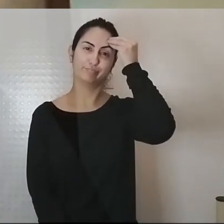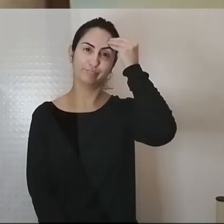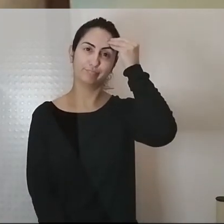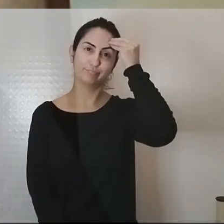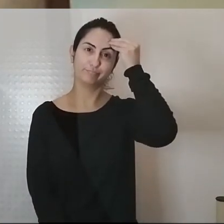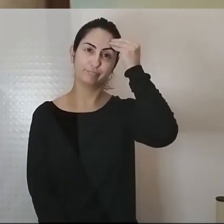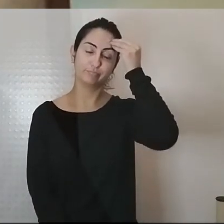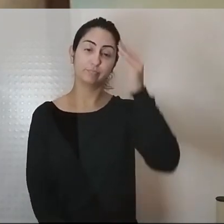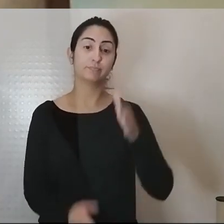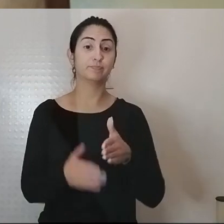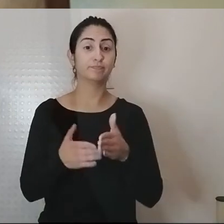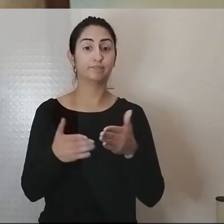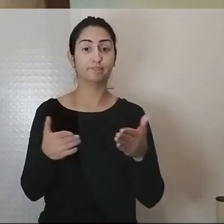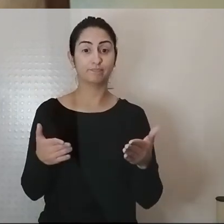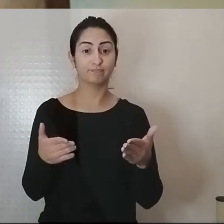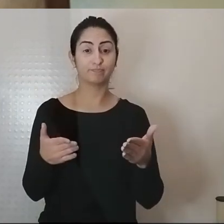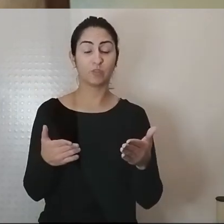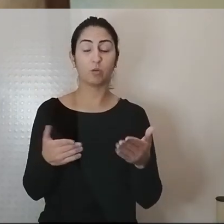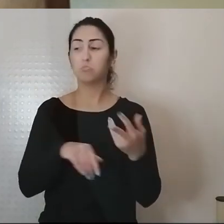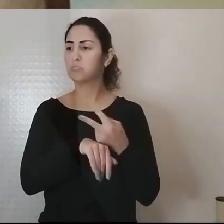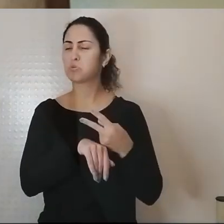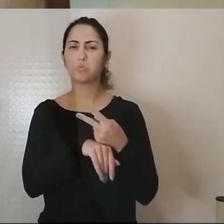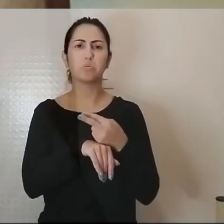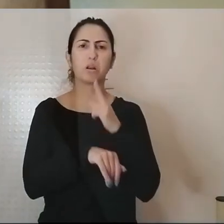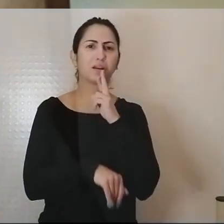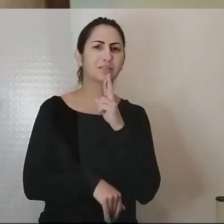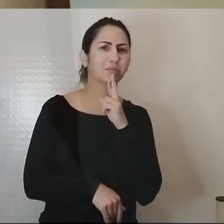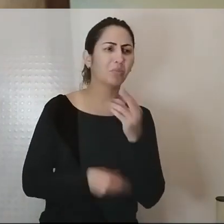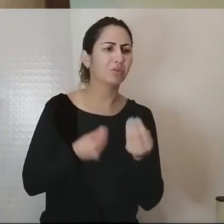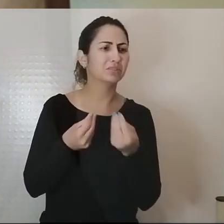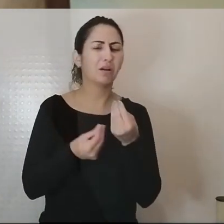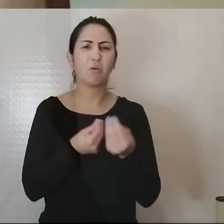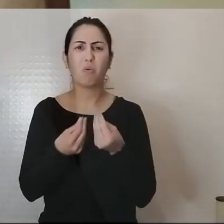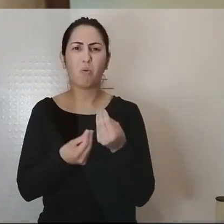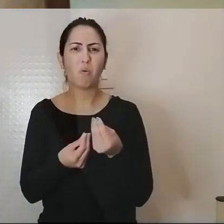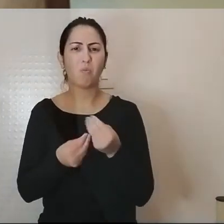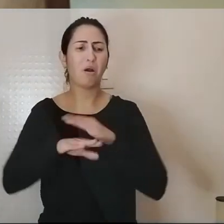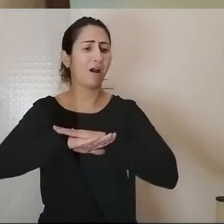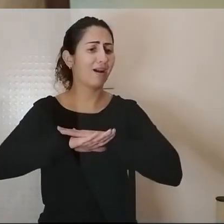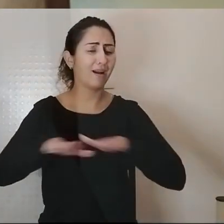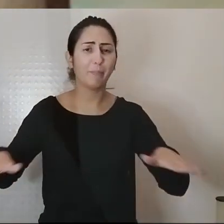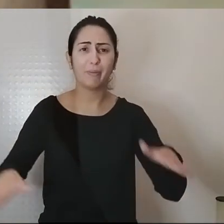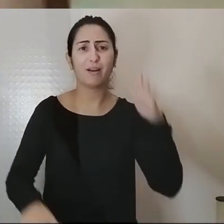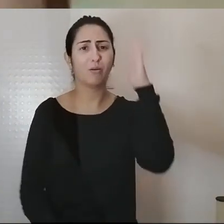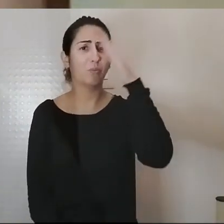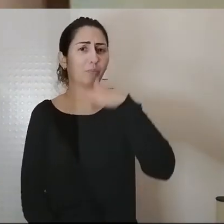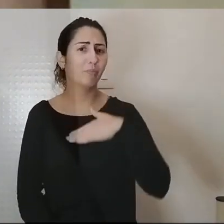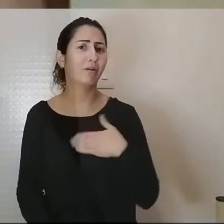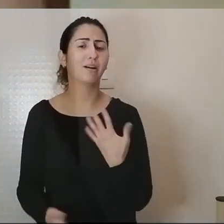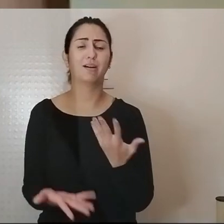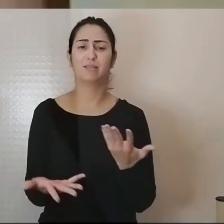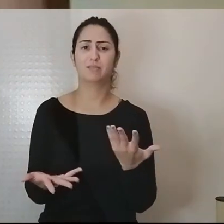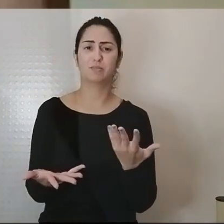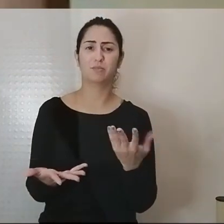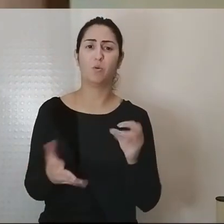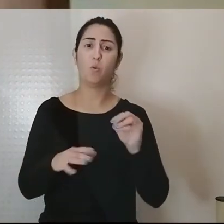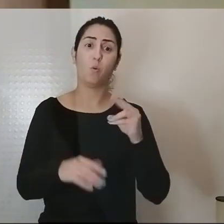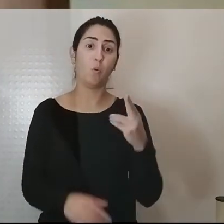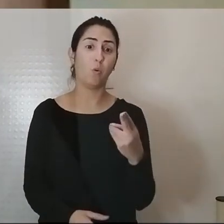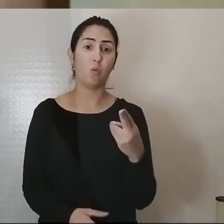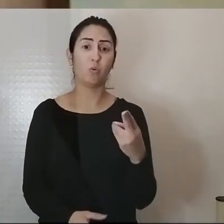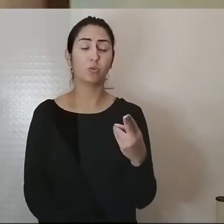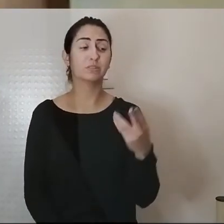se procuram respostas e mecanismos de superação do mal-estar ouvir as diferentes